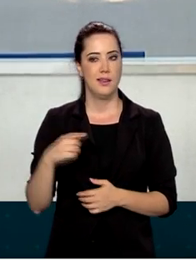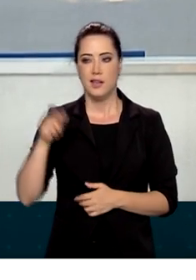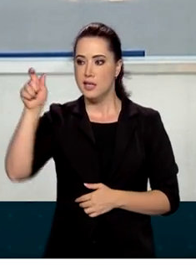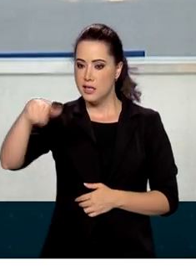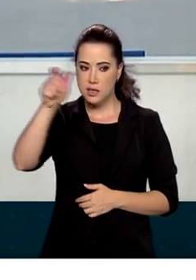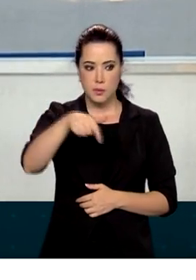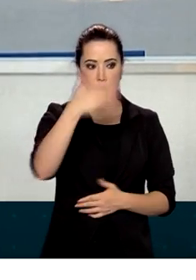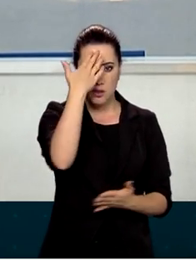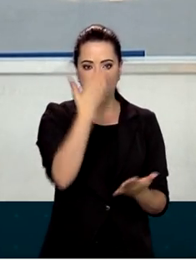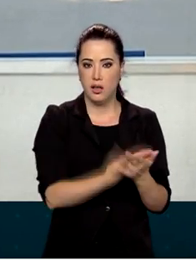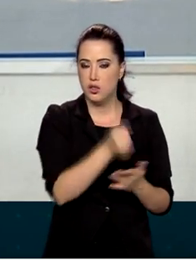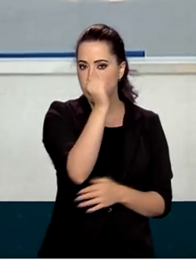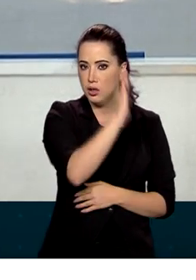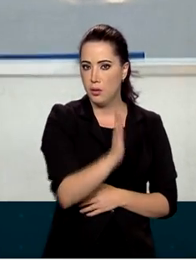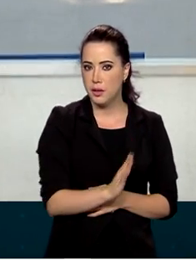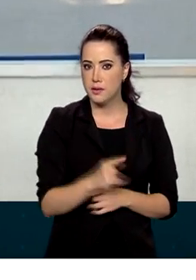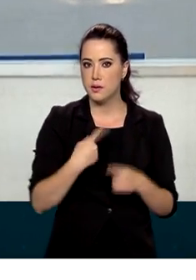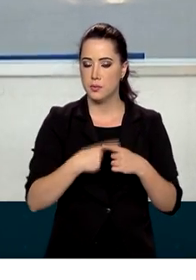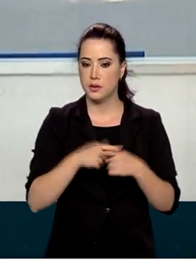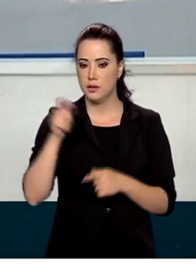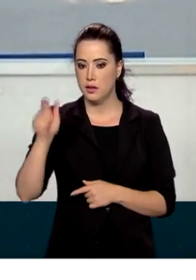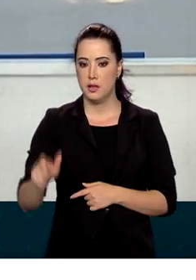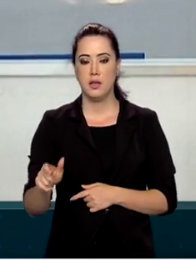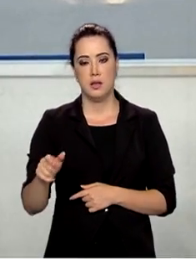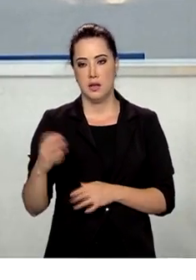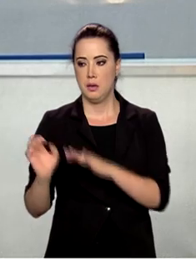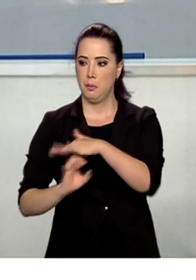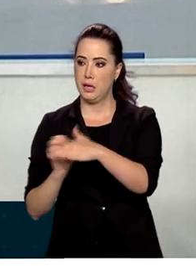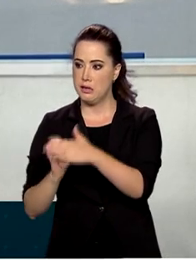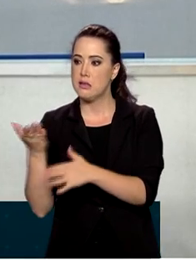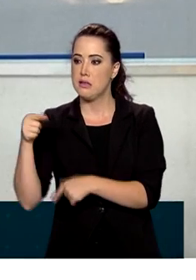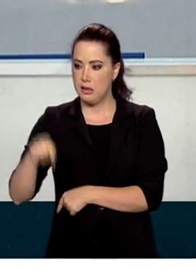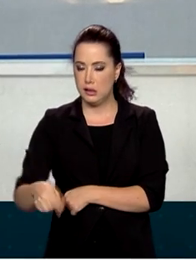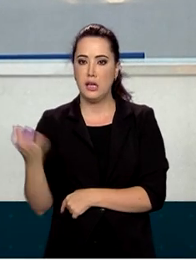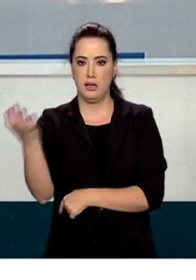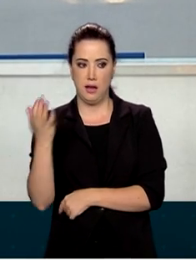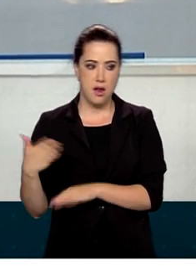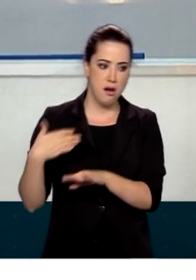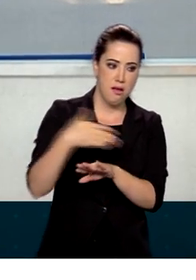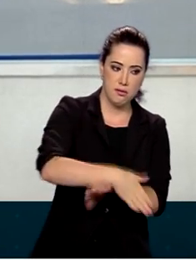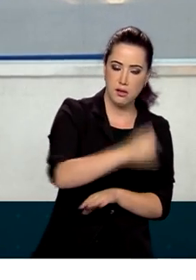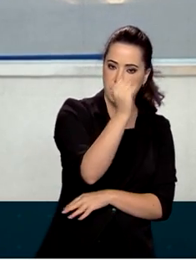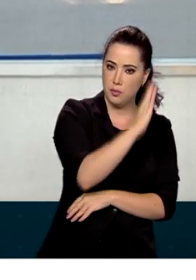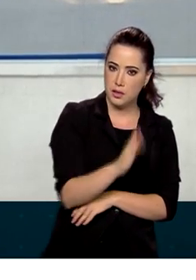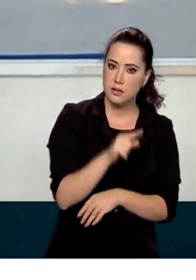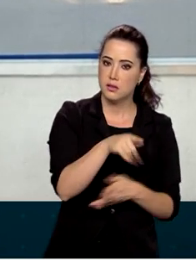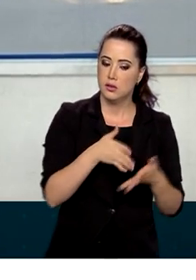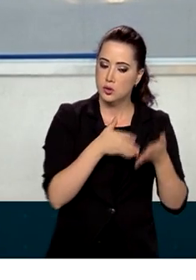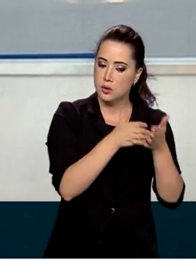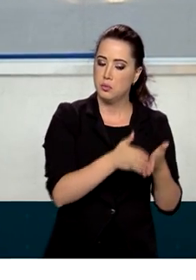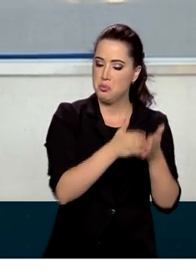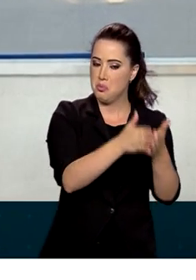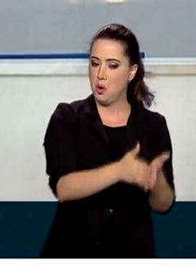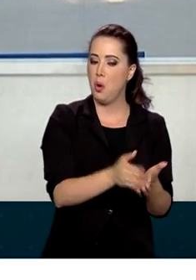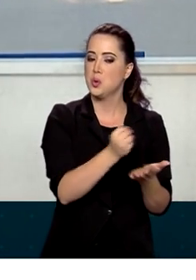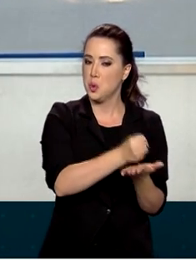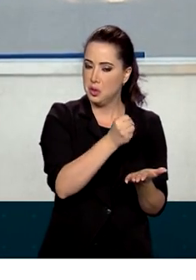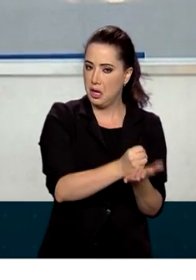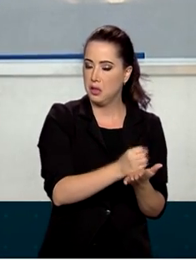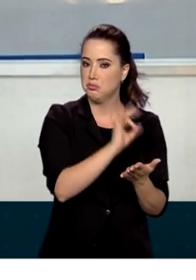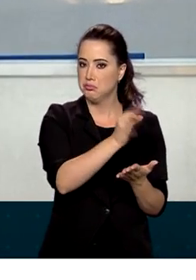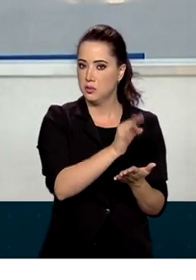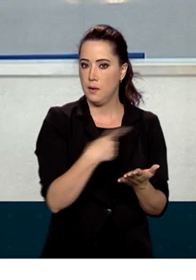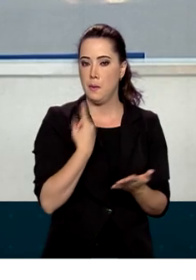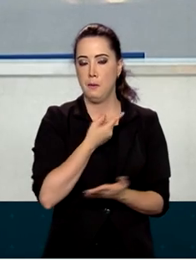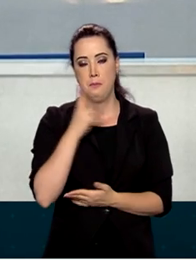empresas que estão aqui dando bids para esses terminais portuários, vimos agora